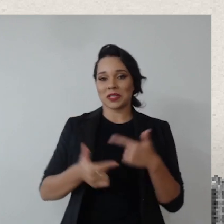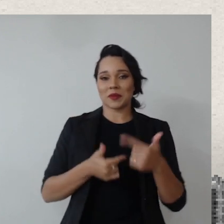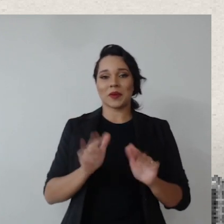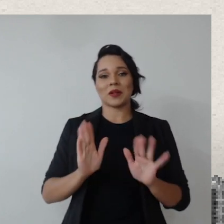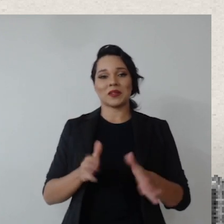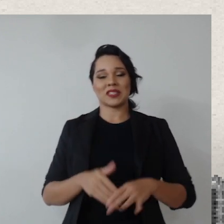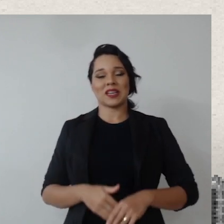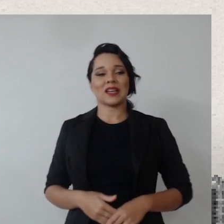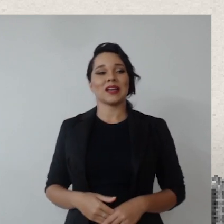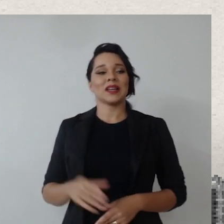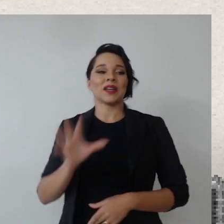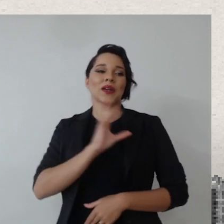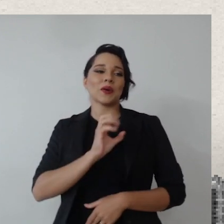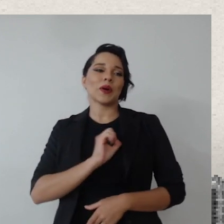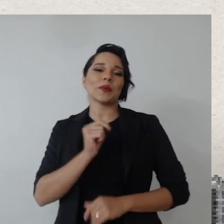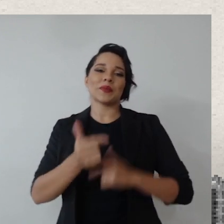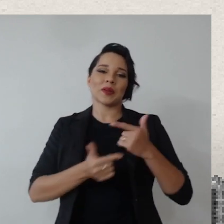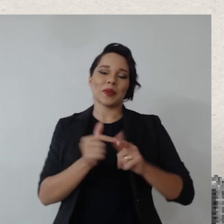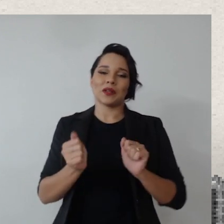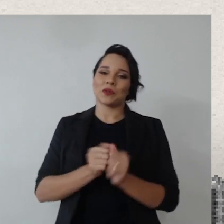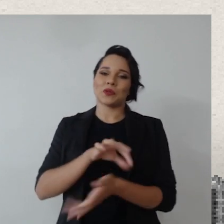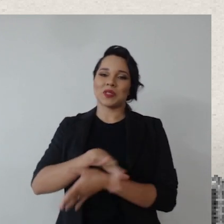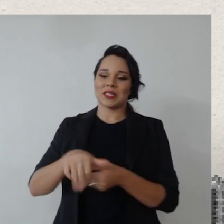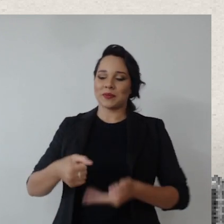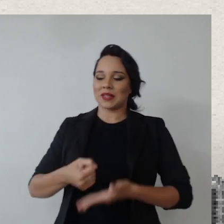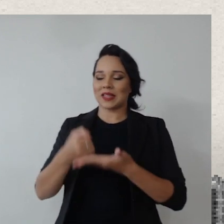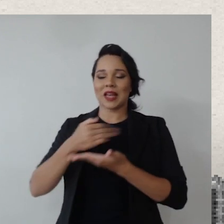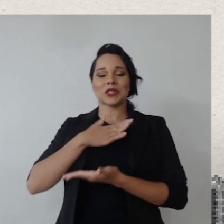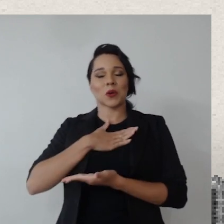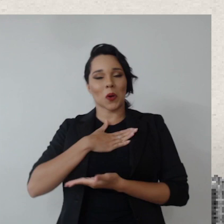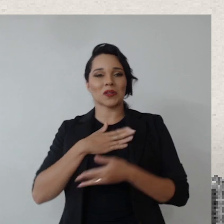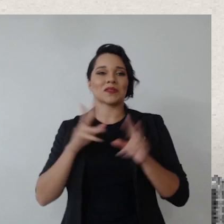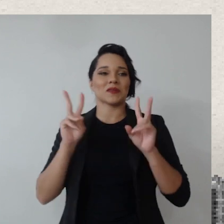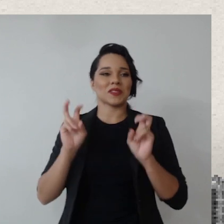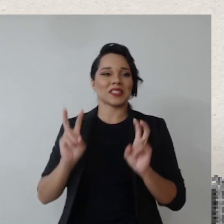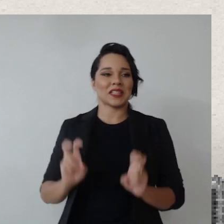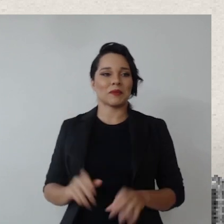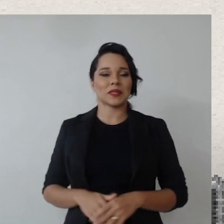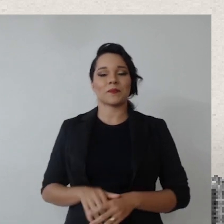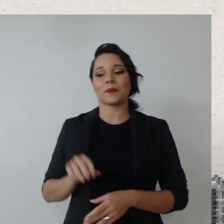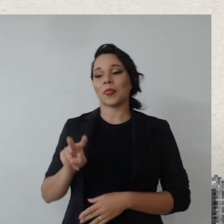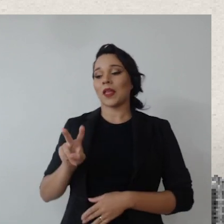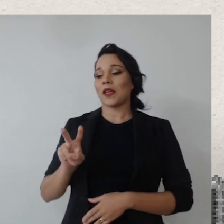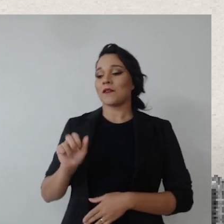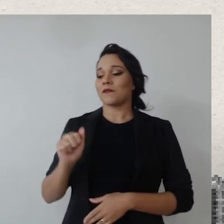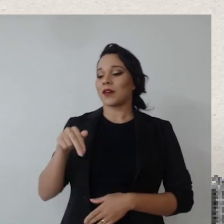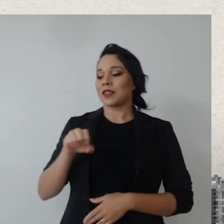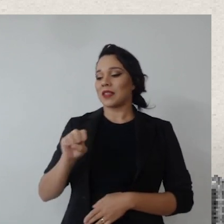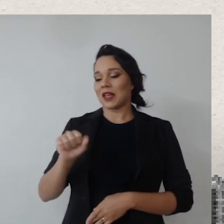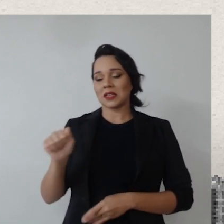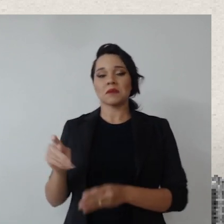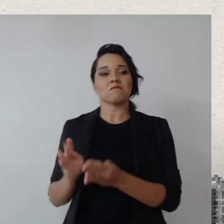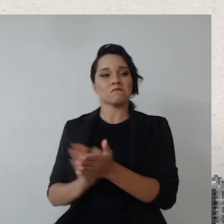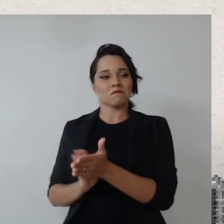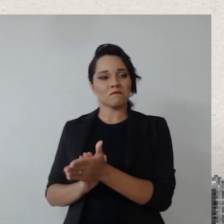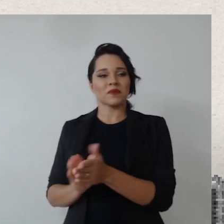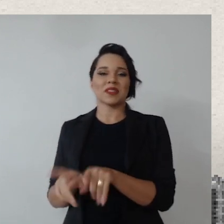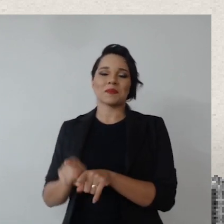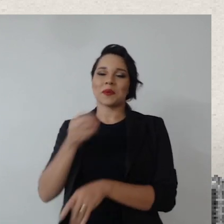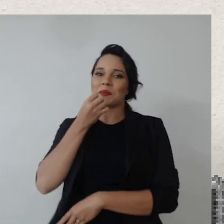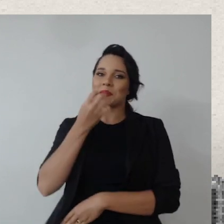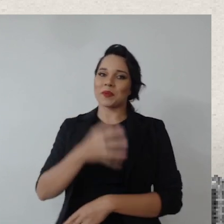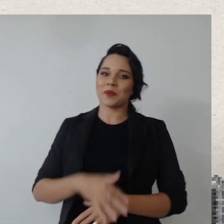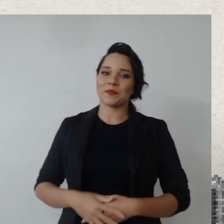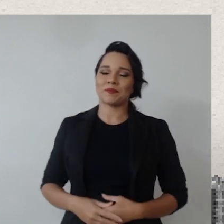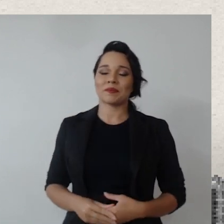trabalho, eu adoro trabalhar com sustentabilidade, gosto muito dessas temáticas, Vanessa, parabéns pela iniciativa, muito